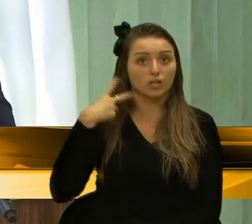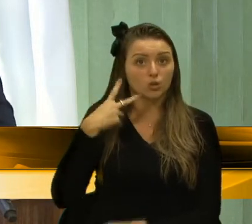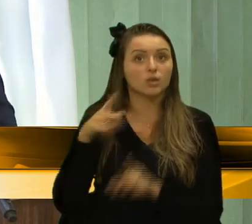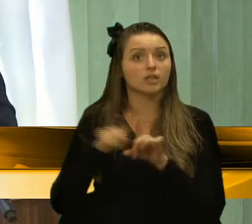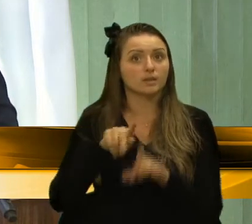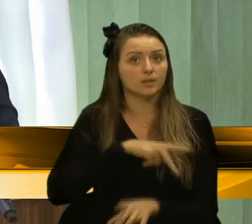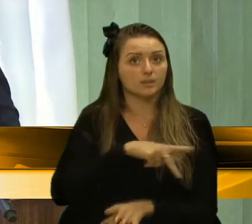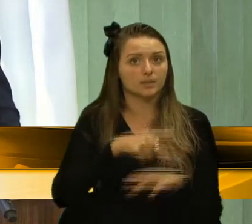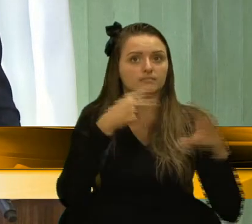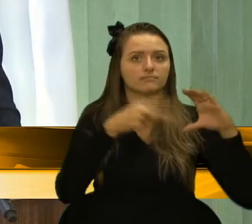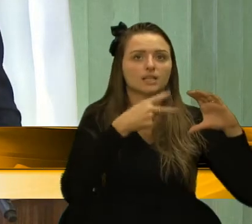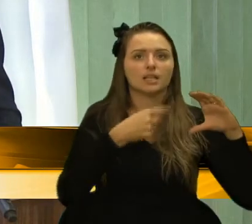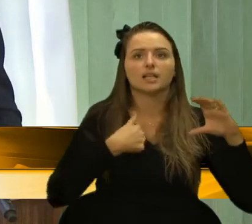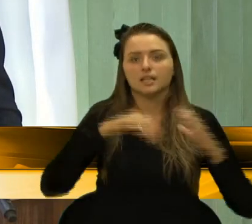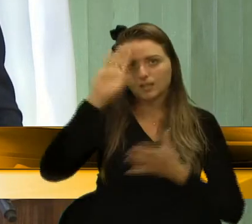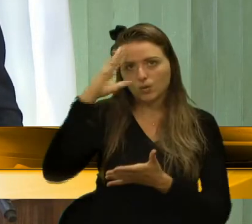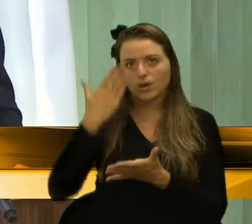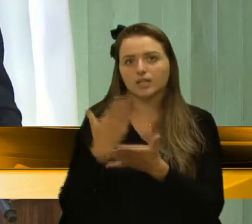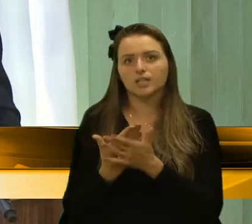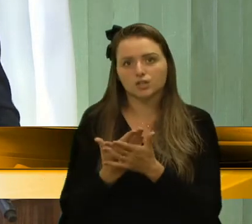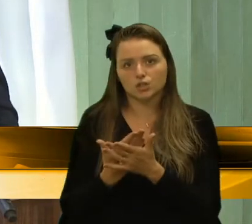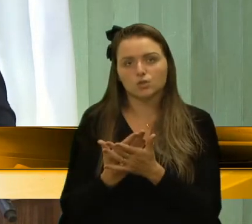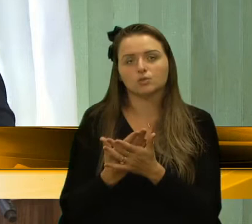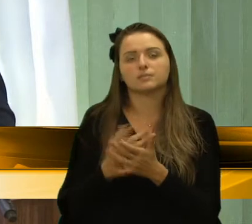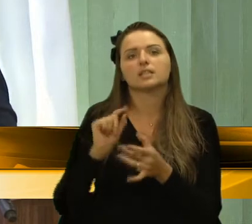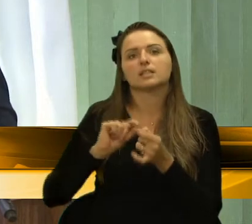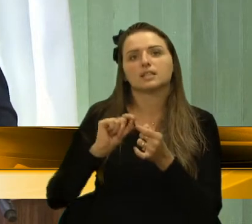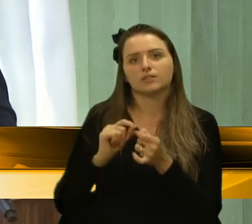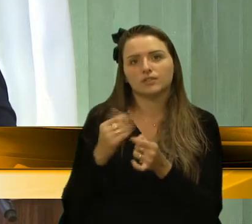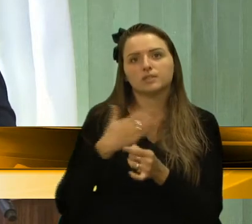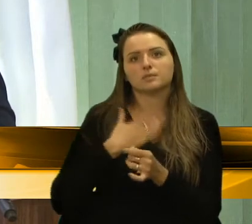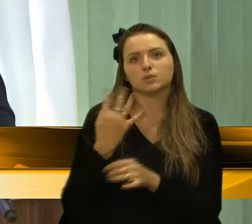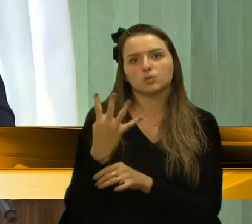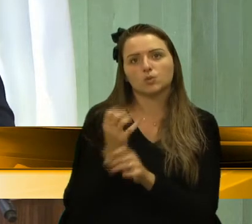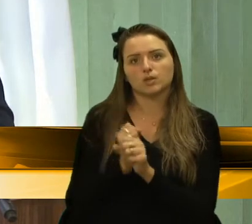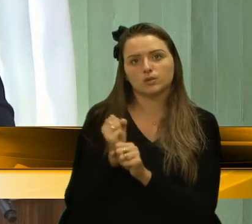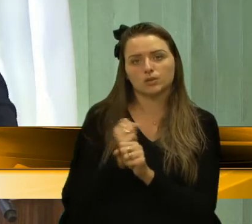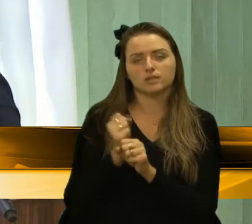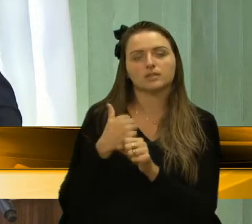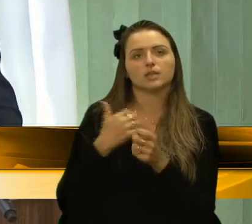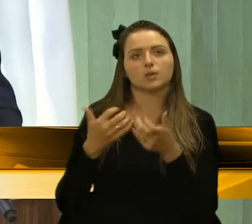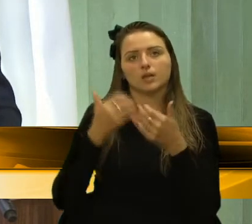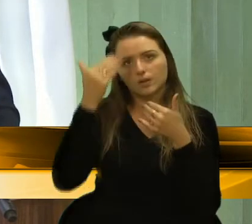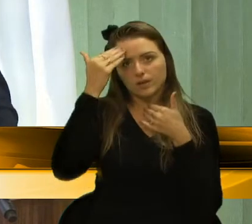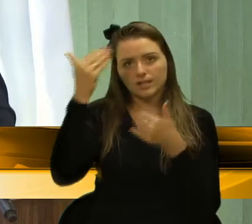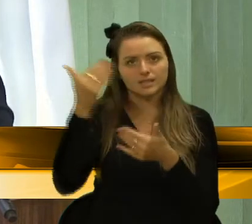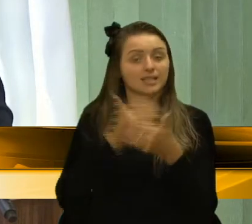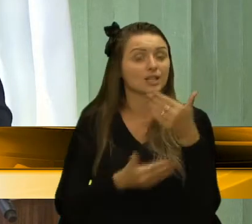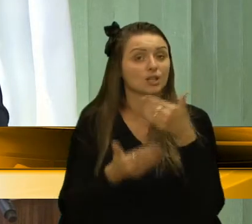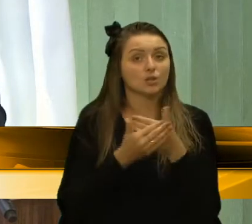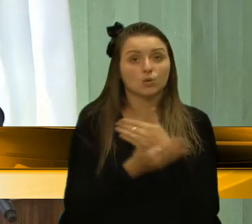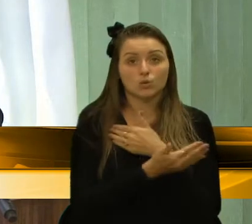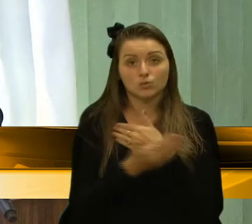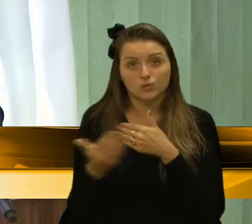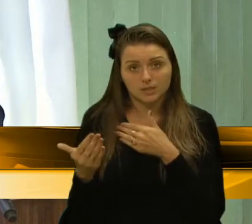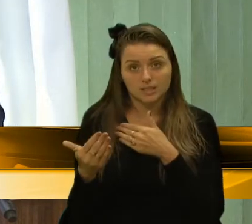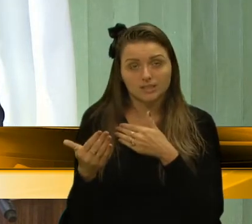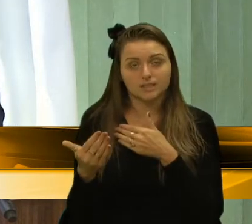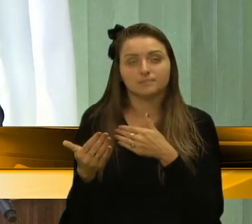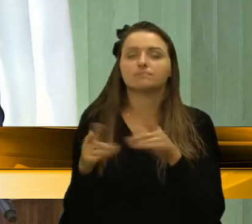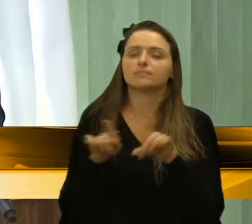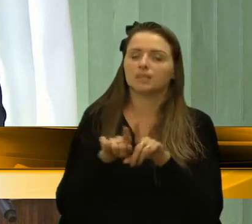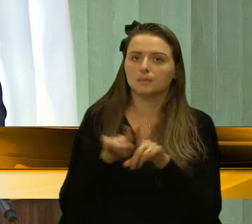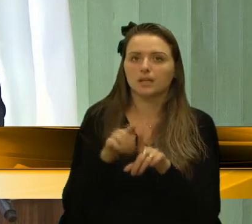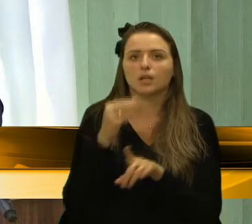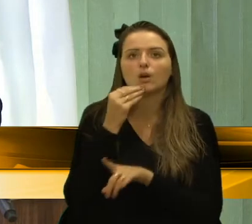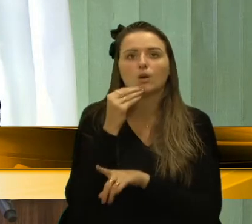e assim eu acredito que eu mantive durante meus quatro anos. Então, eu gostaria de agradecer a todos vocês, meus colegas, e, é claro,